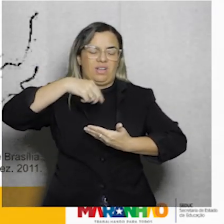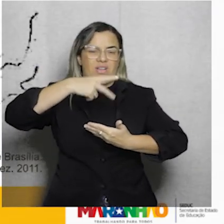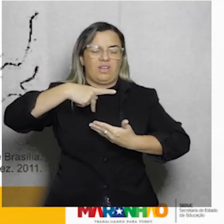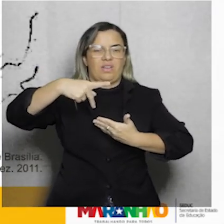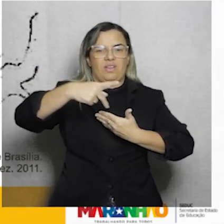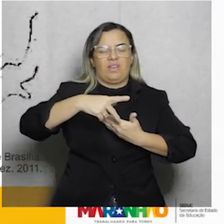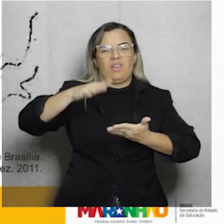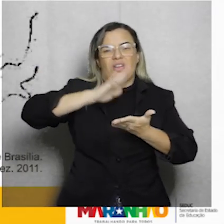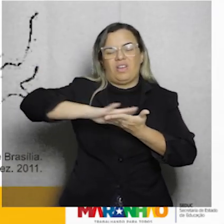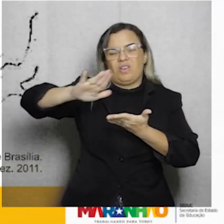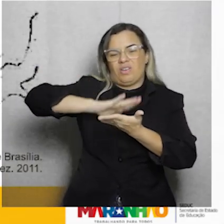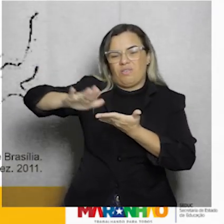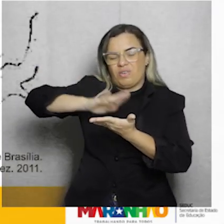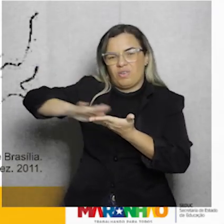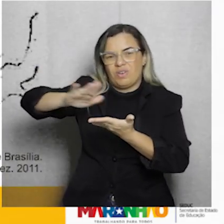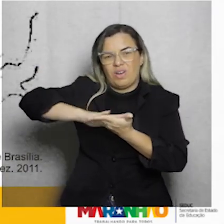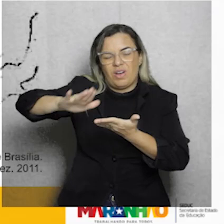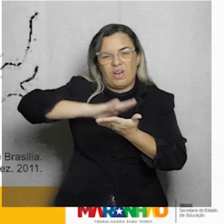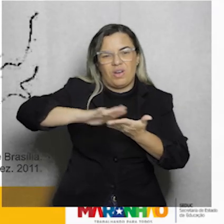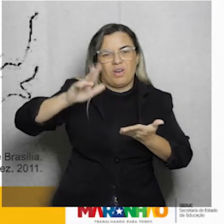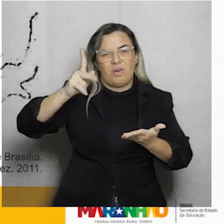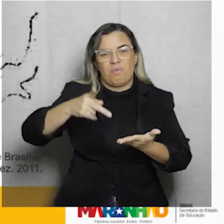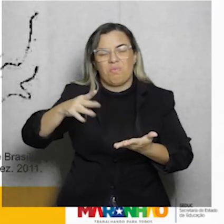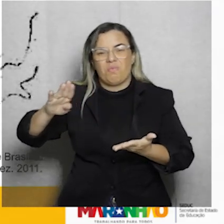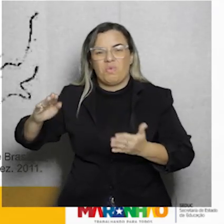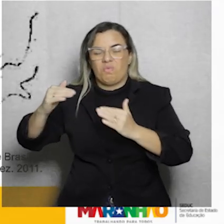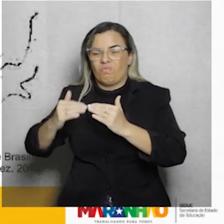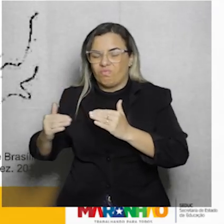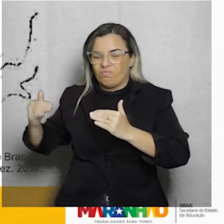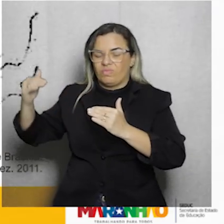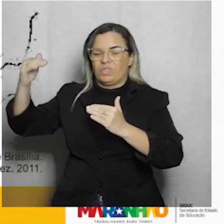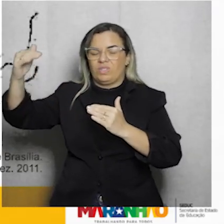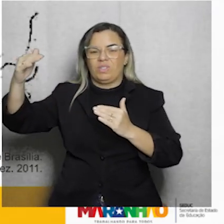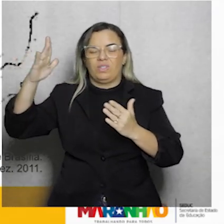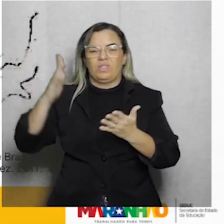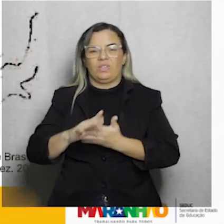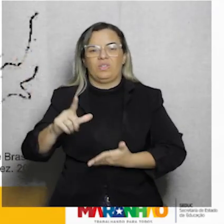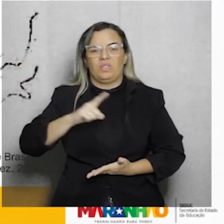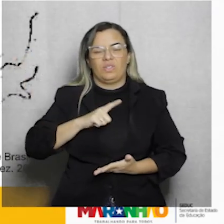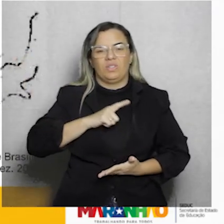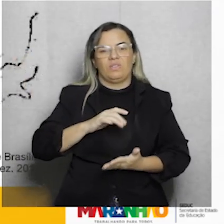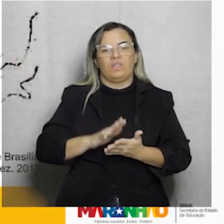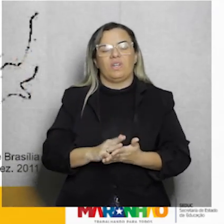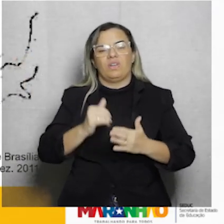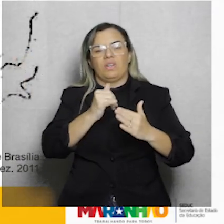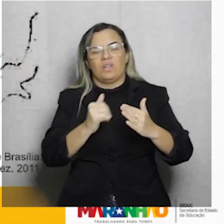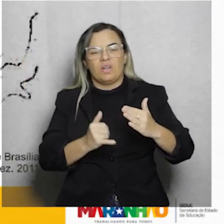gastos, inclusive, gastos públicos elevados, porque ele teve que gastar em infraestrutura.